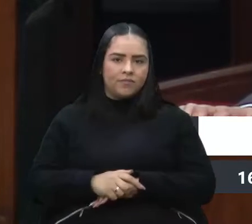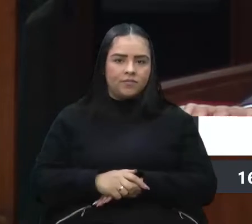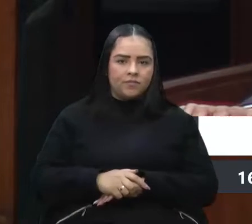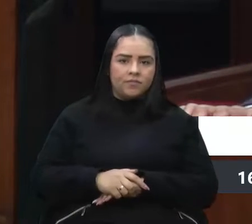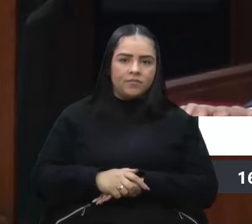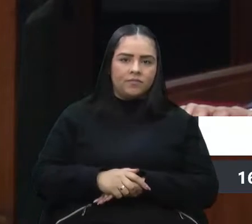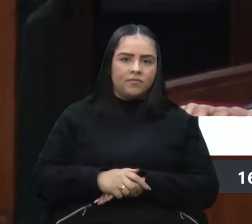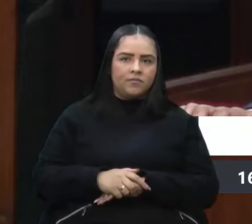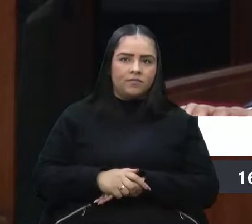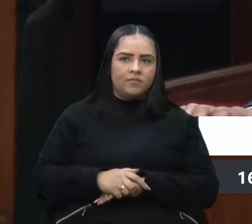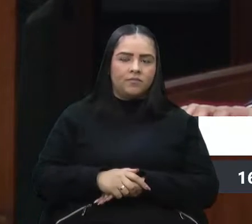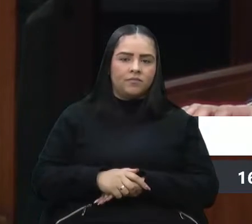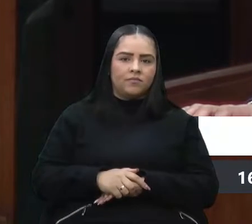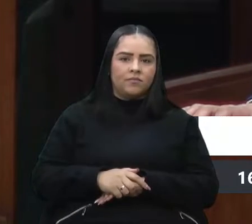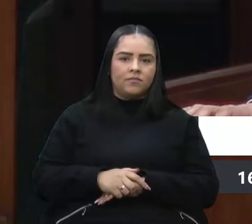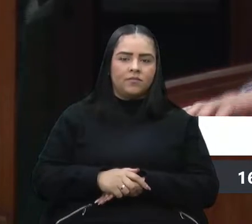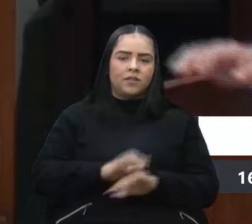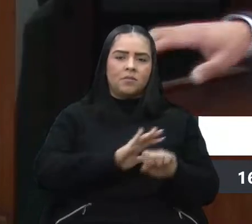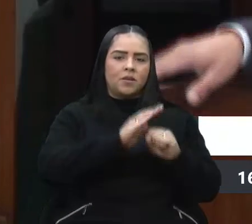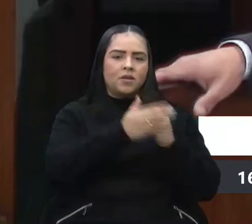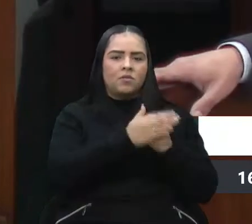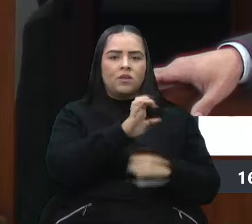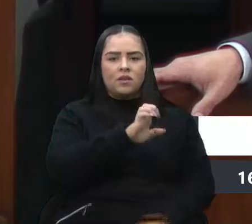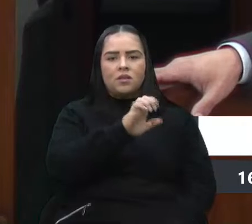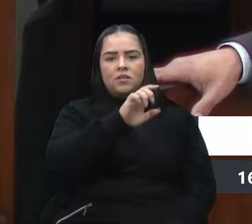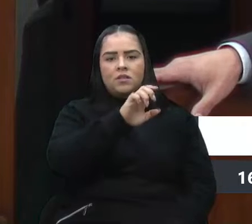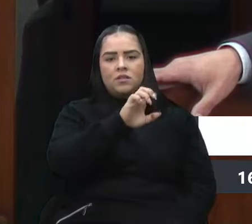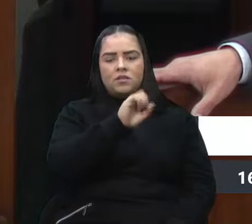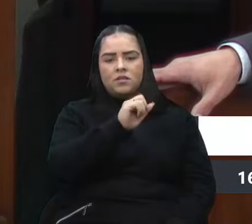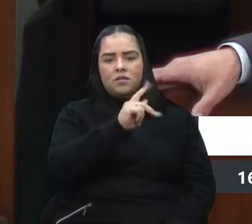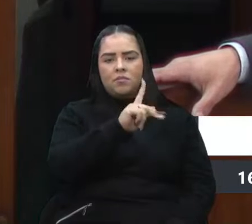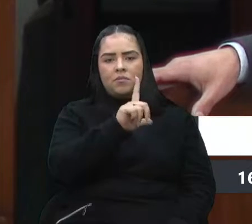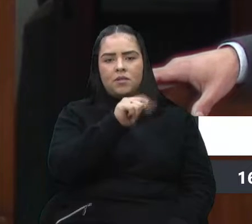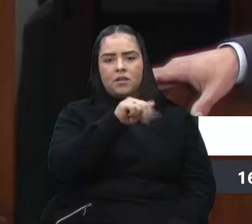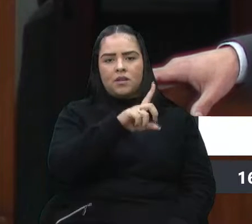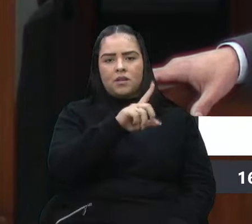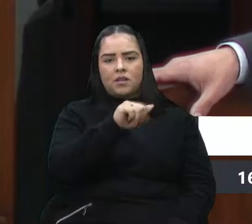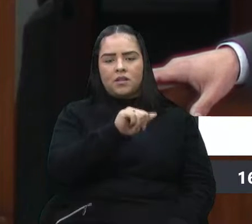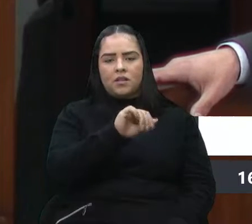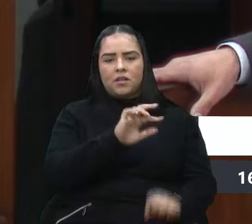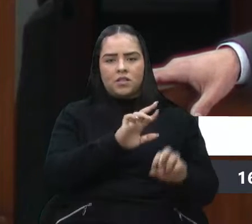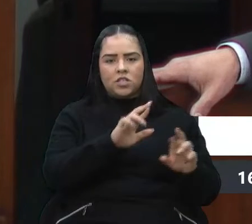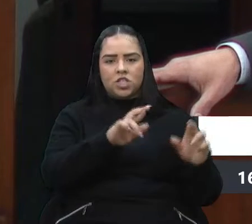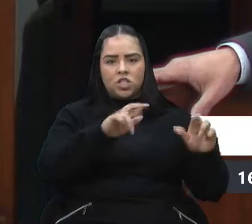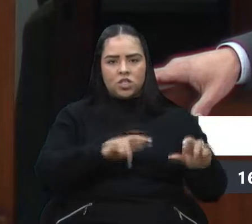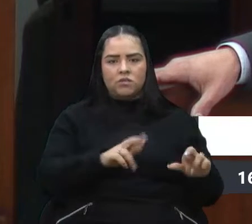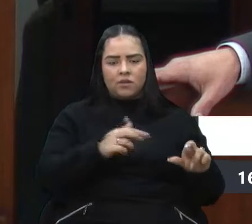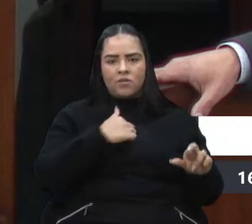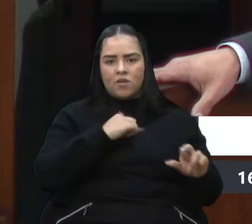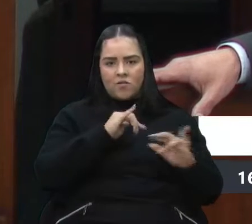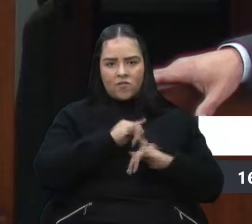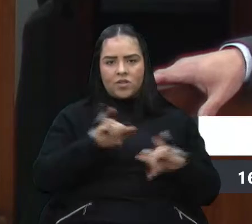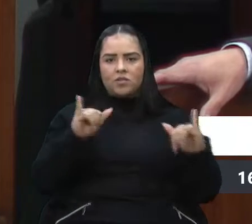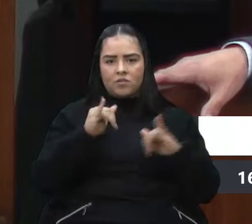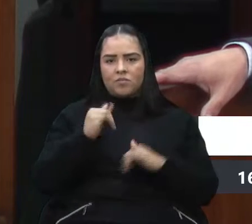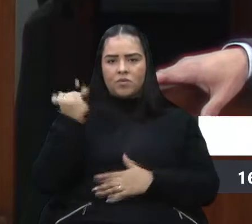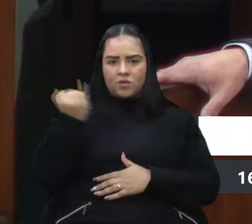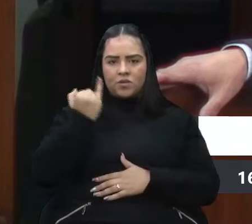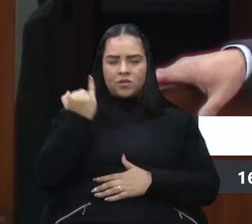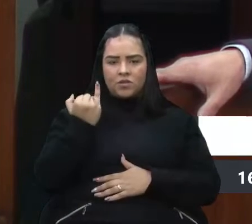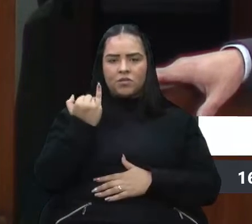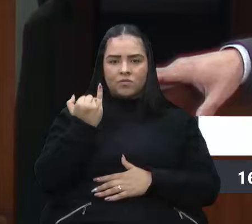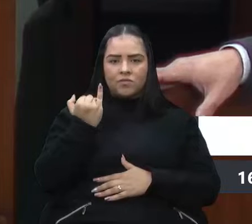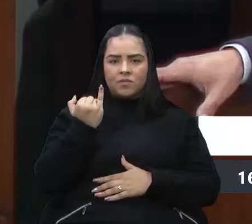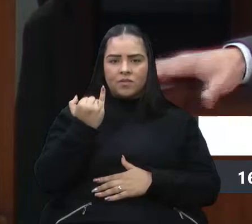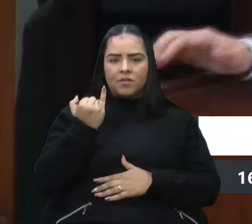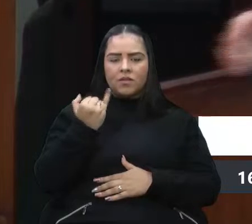Bairro Esplanada e região. Hoje, nesta tribuna, informo uma excelente notícia. Após o pedido deste vereador,